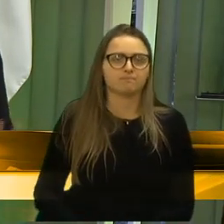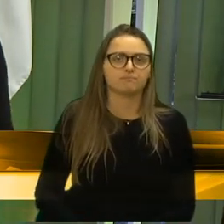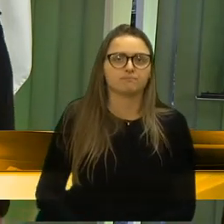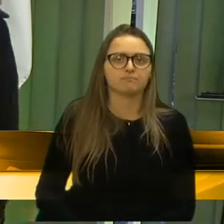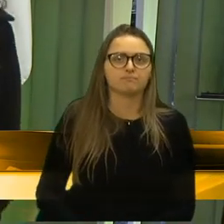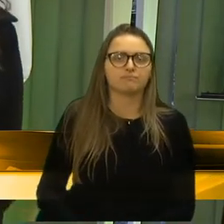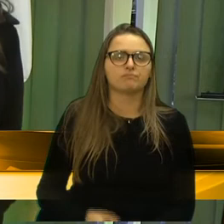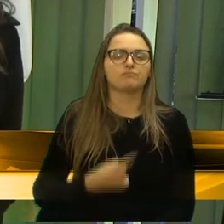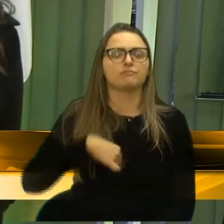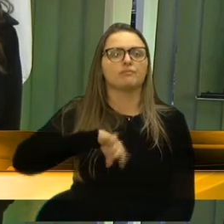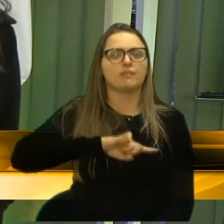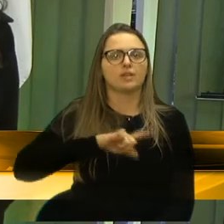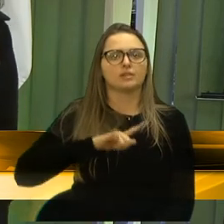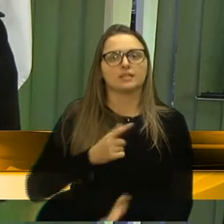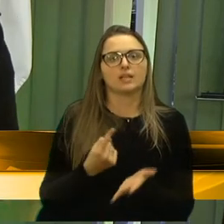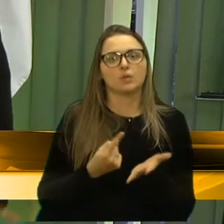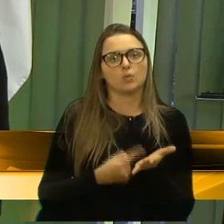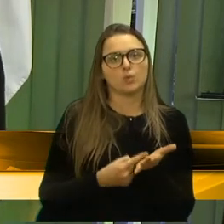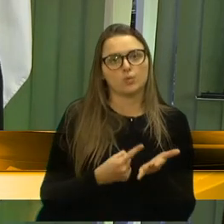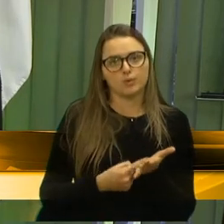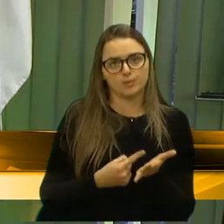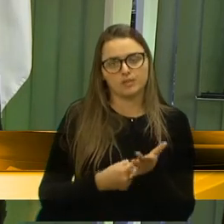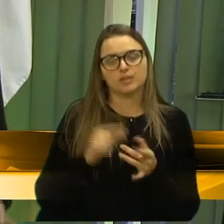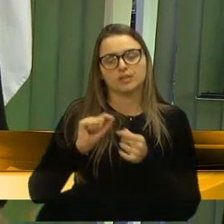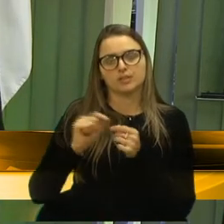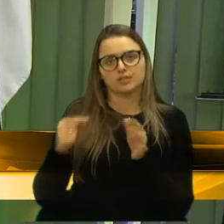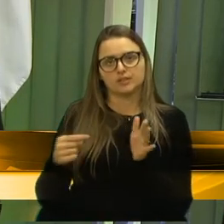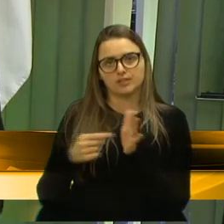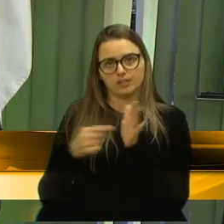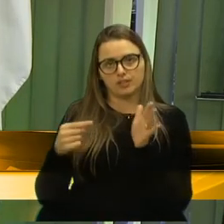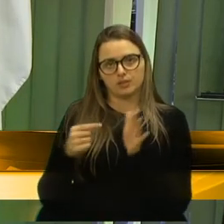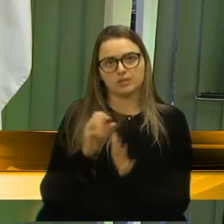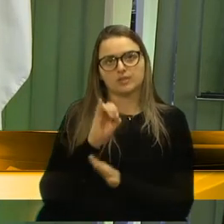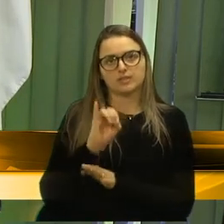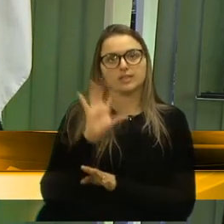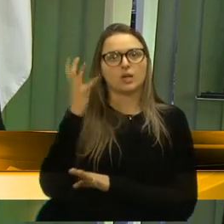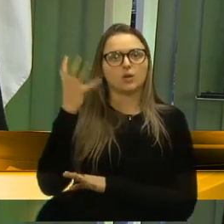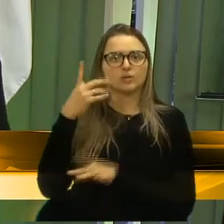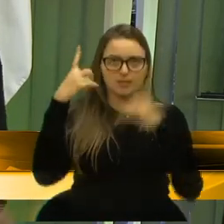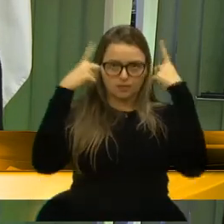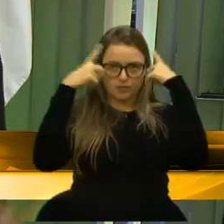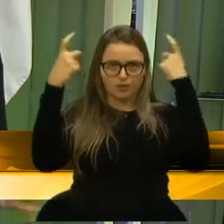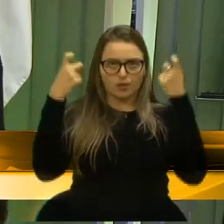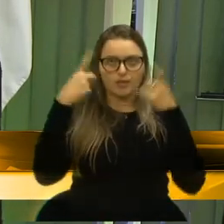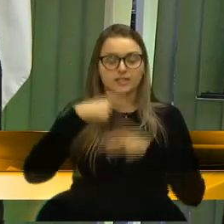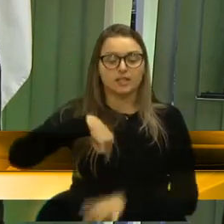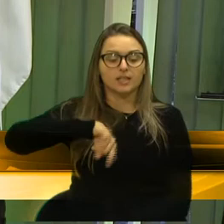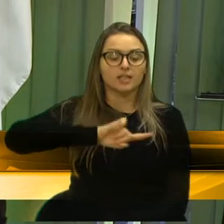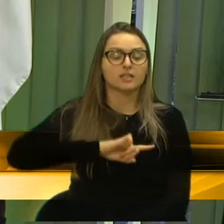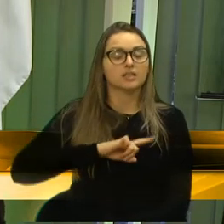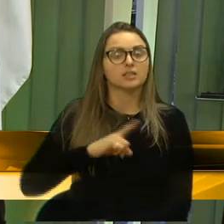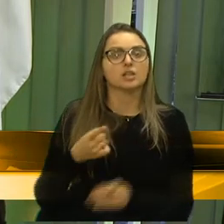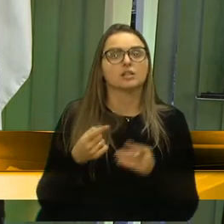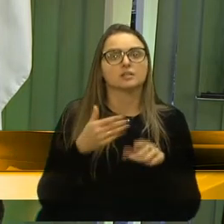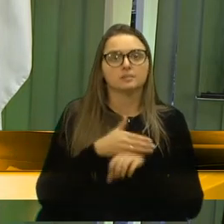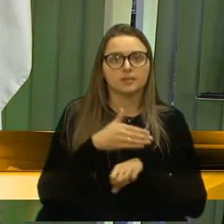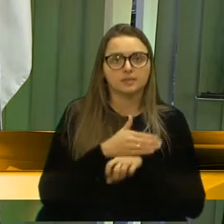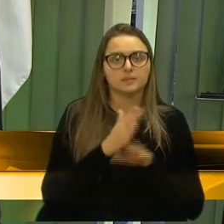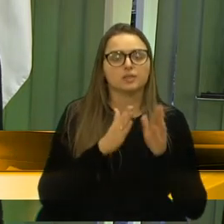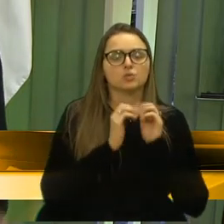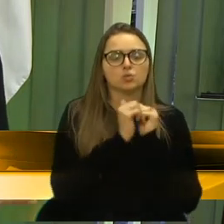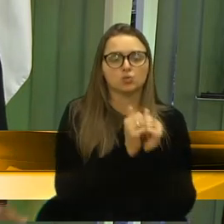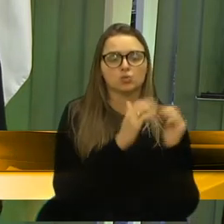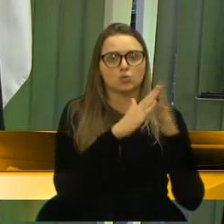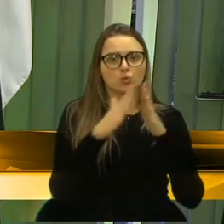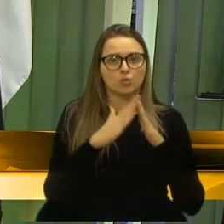que a gente tenha esse compromisso de denunciar casos de violência. Que a gente esteja compondo essa rede de vizinhos e vizinhas